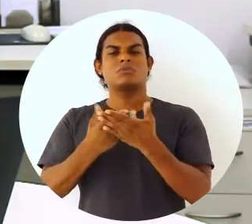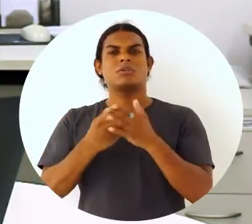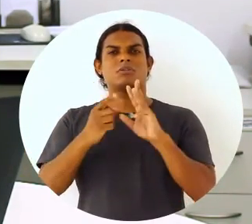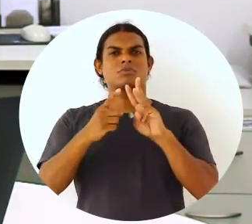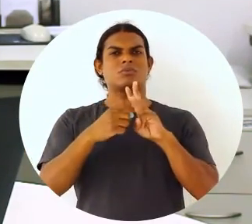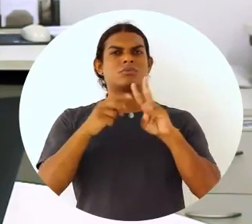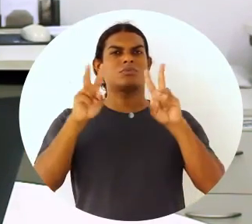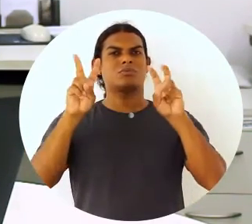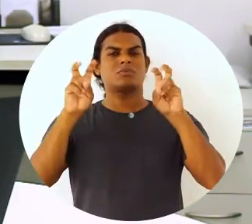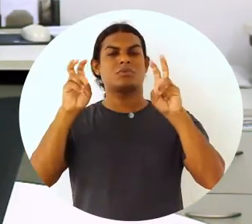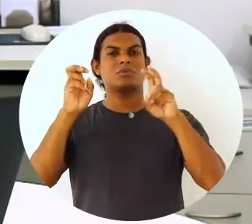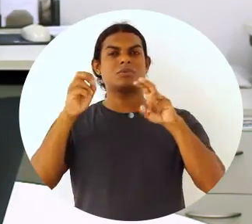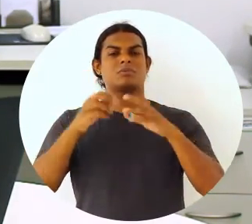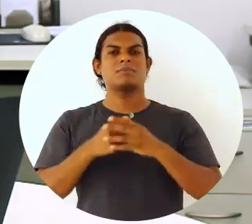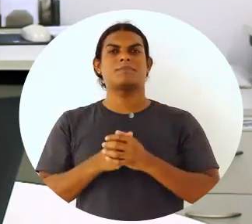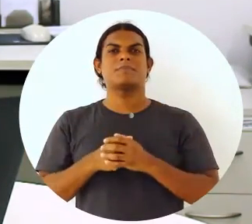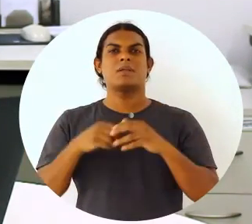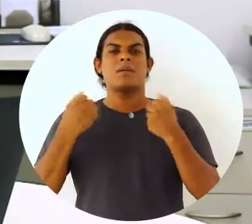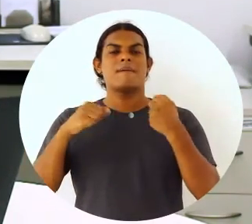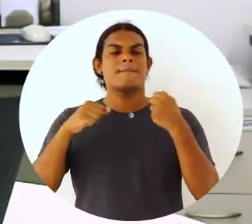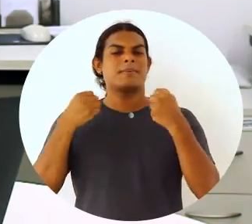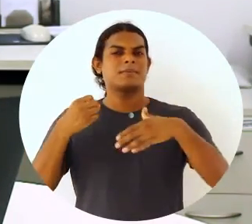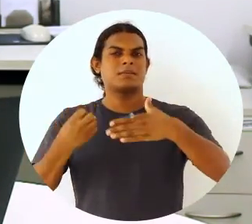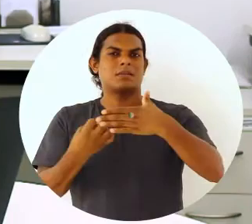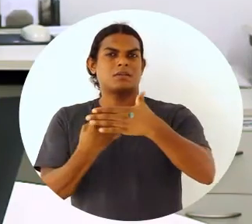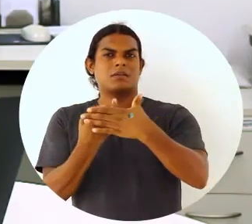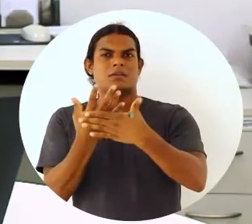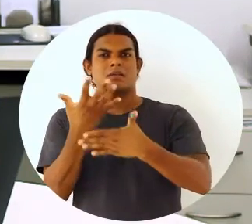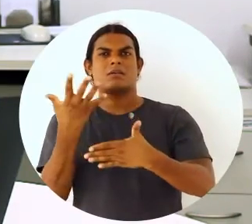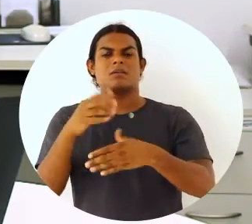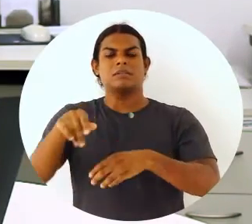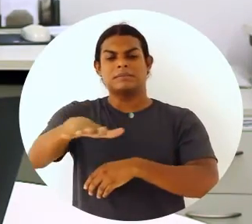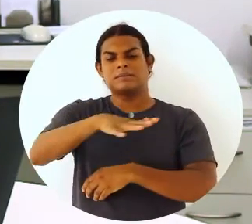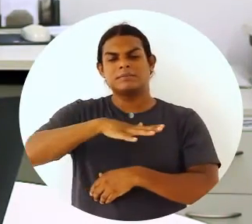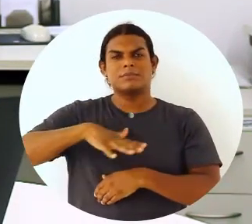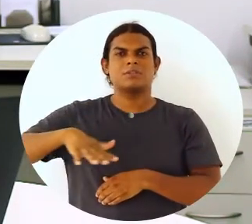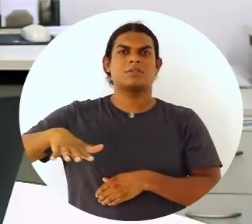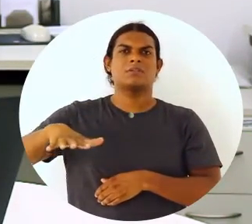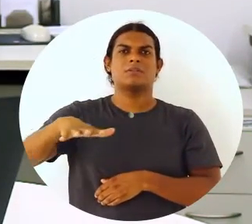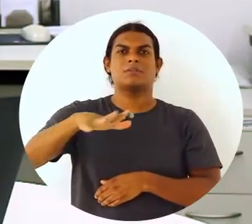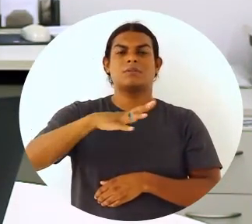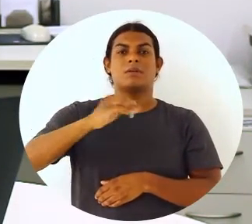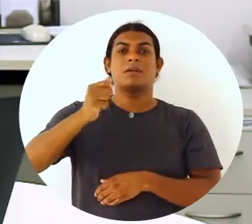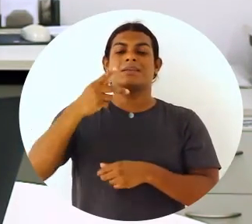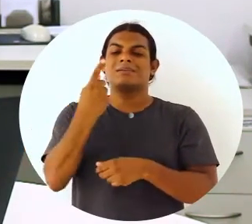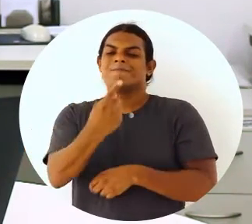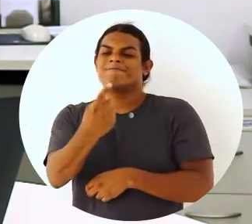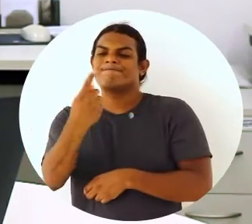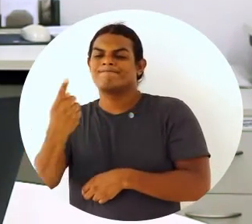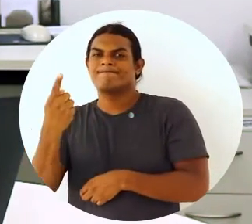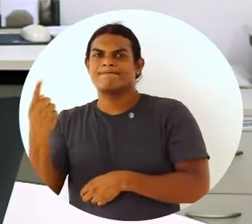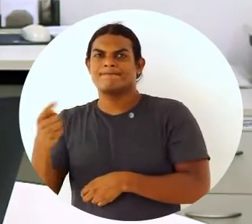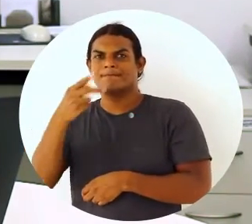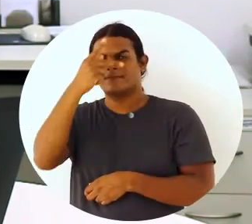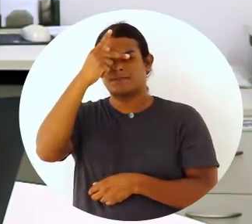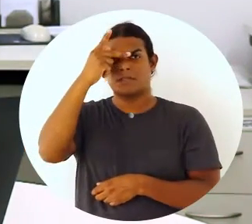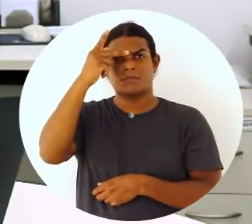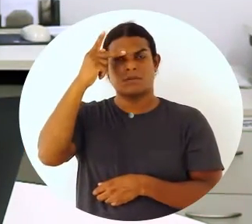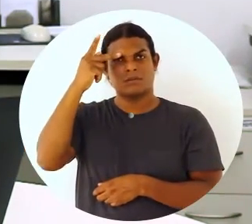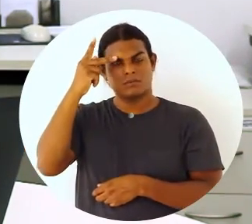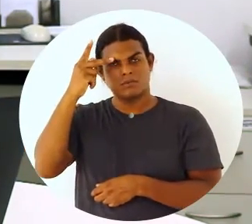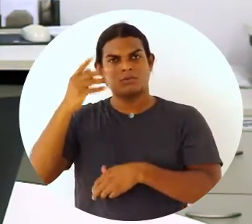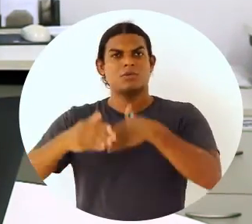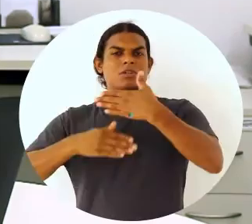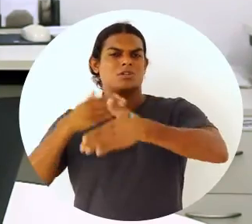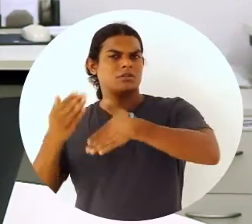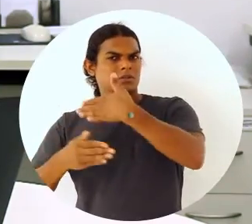precisa criar esse ambiente para que o indivíduo possa... Aqueles trabalhos que são desenvolvidos a